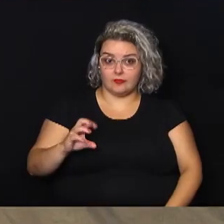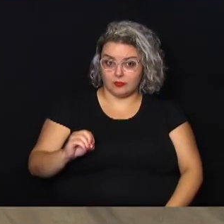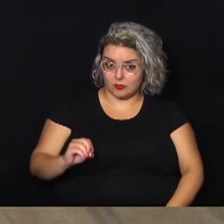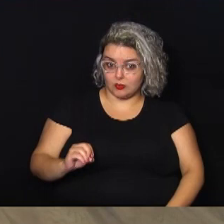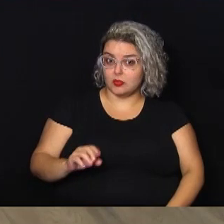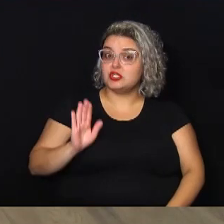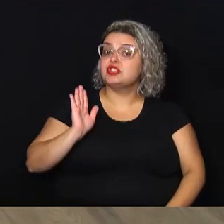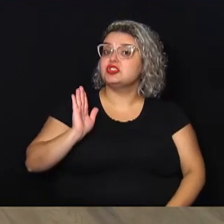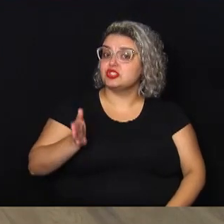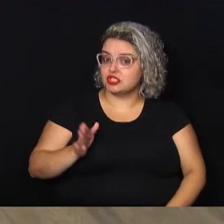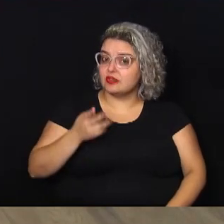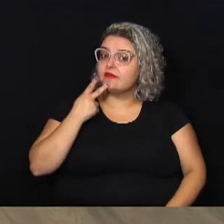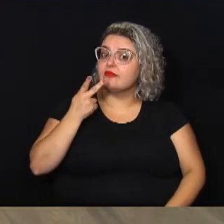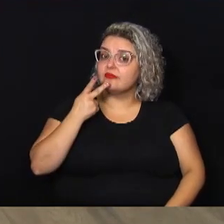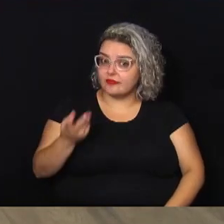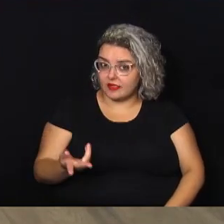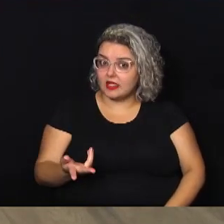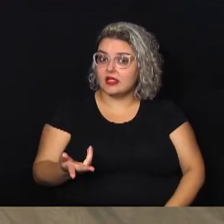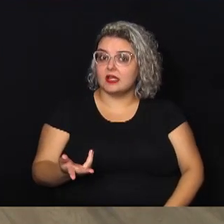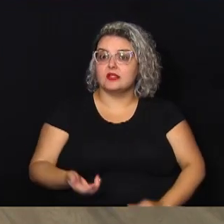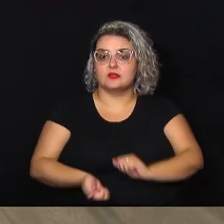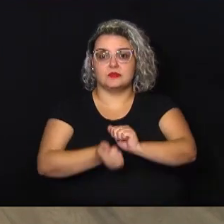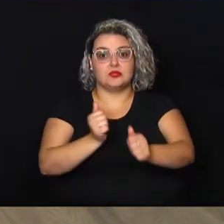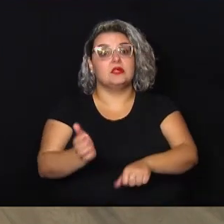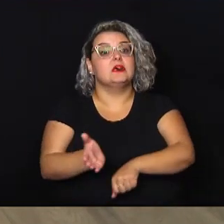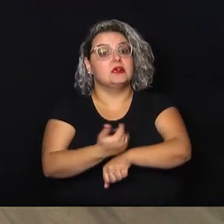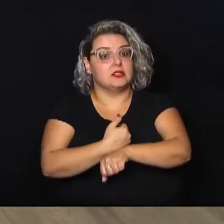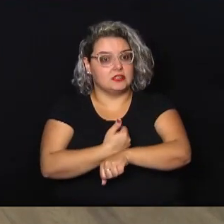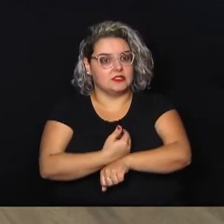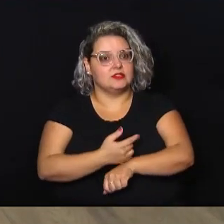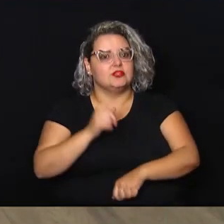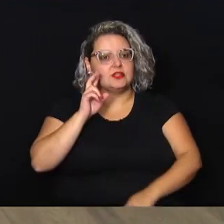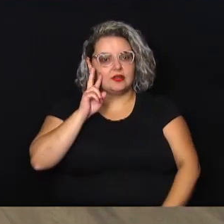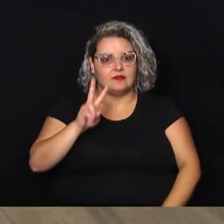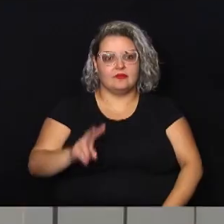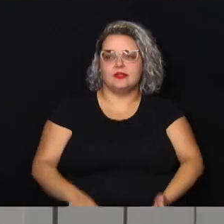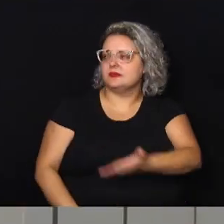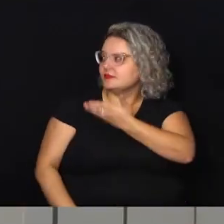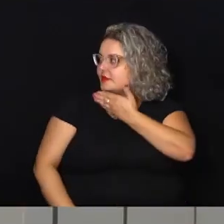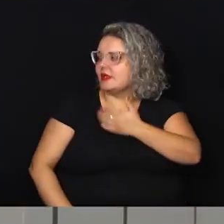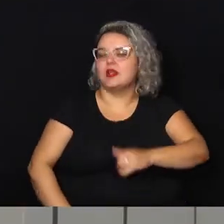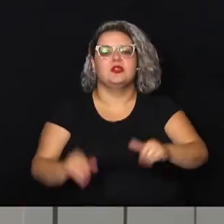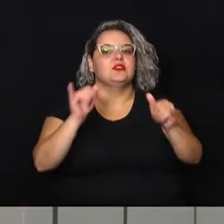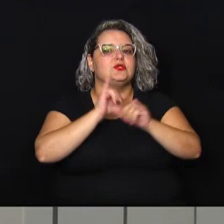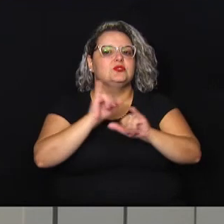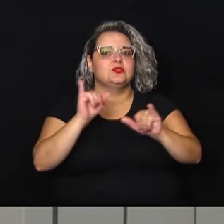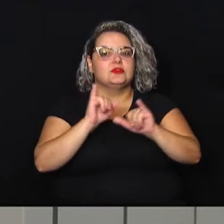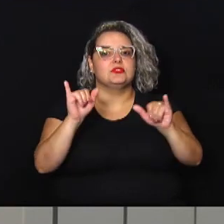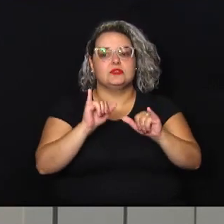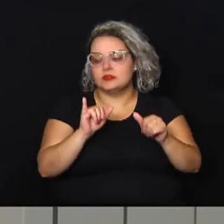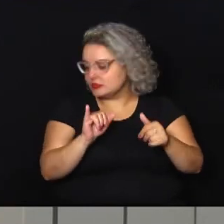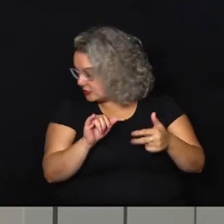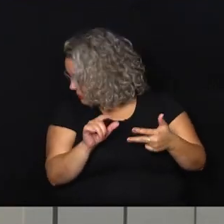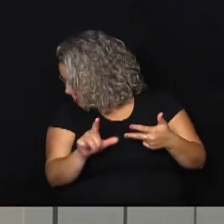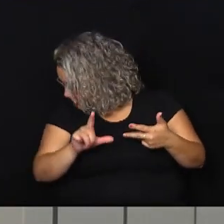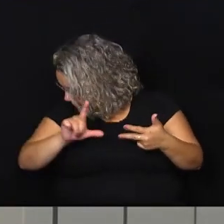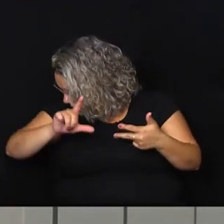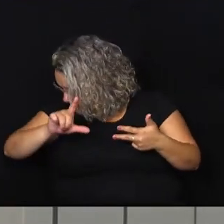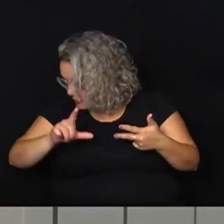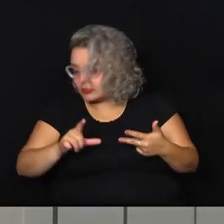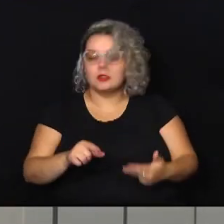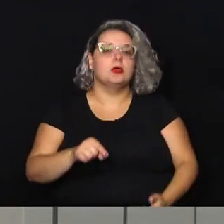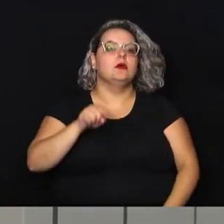Antes, você já vê aqui na sua tela, hora das notícias do Legislativo. E olha só, a gente, você que